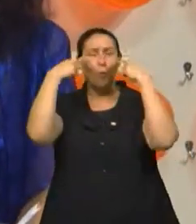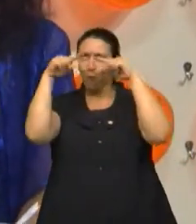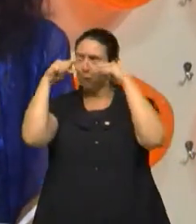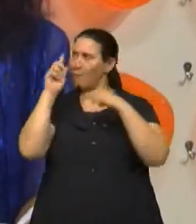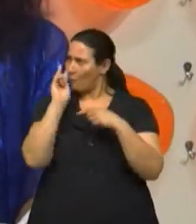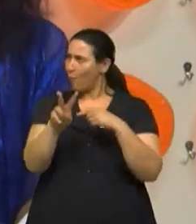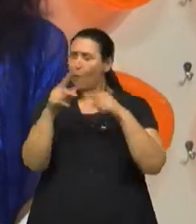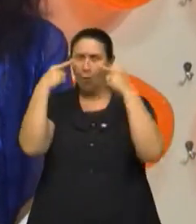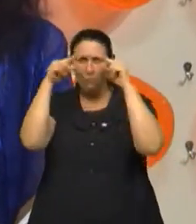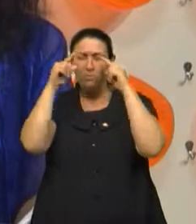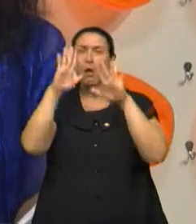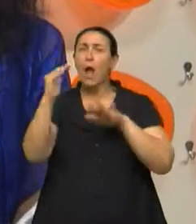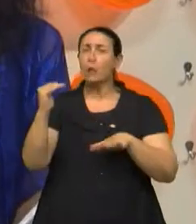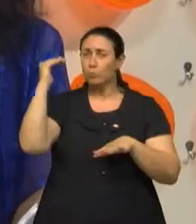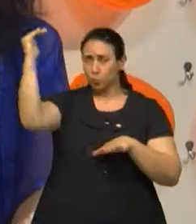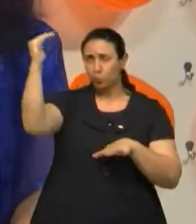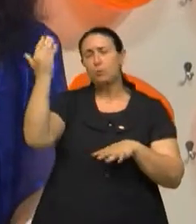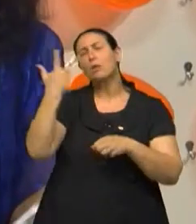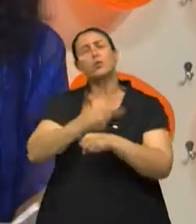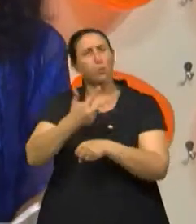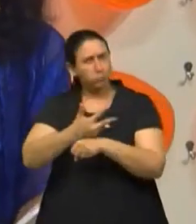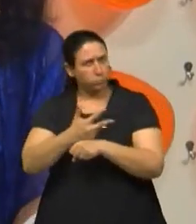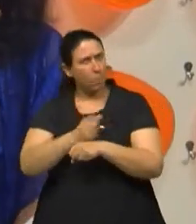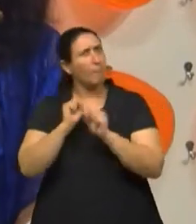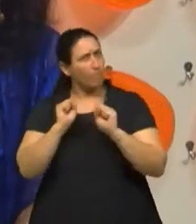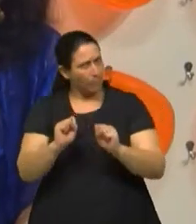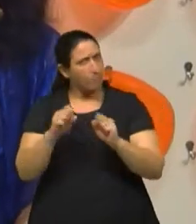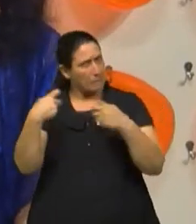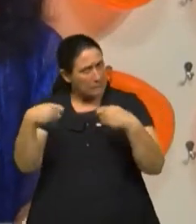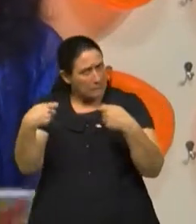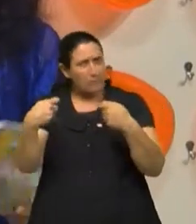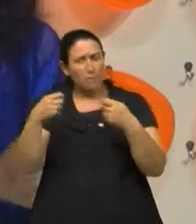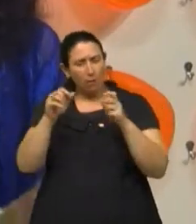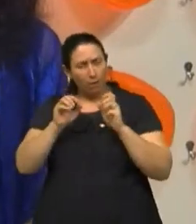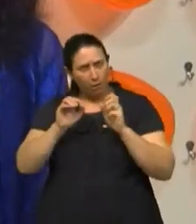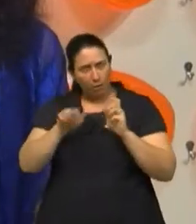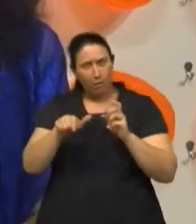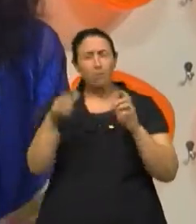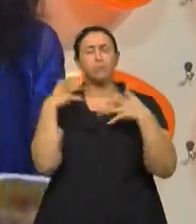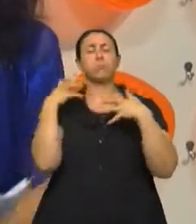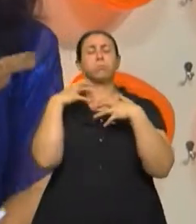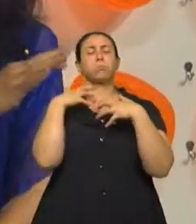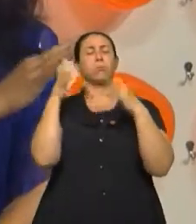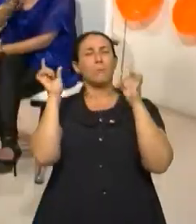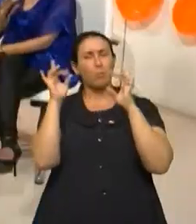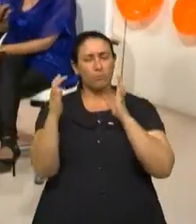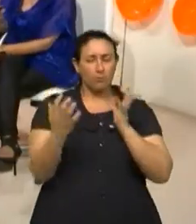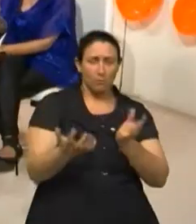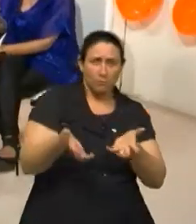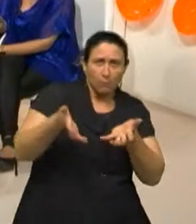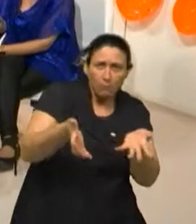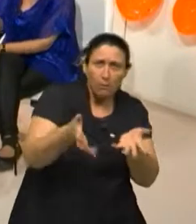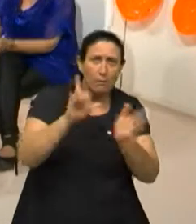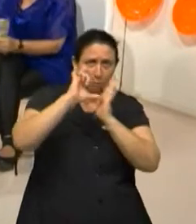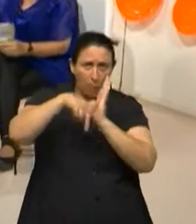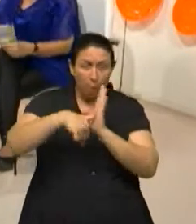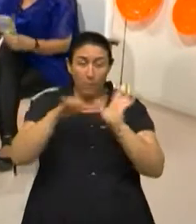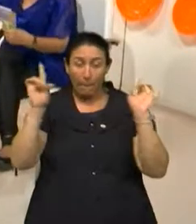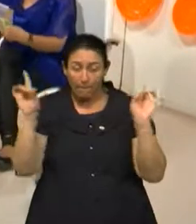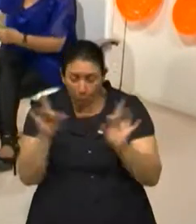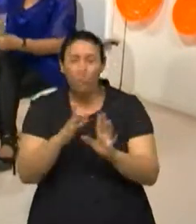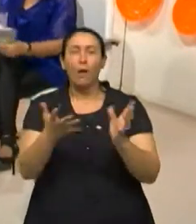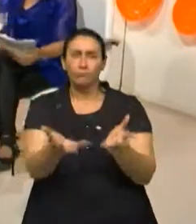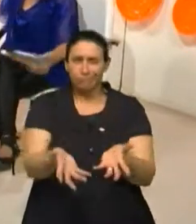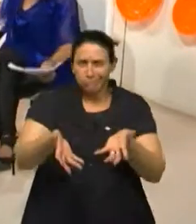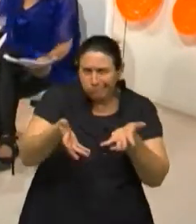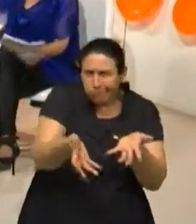Convulsão em adultos, em idosos, também se põe de lado e só se contém, porque não foi feito nenhum outro procedimento, a